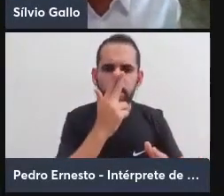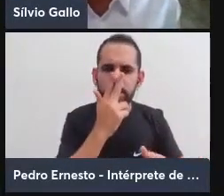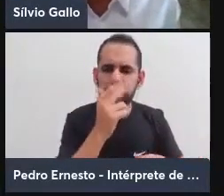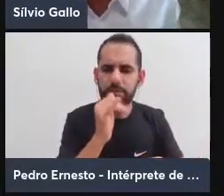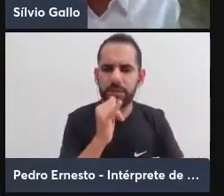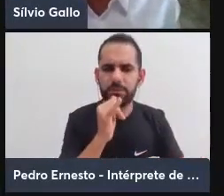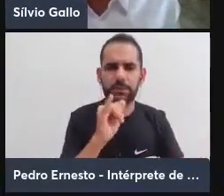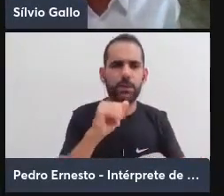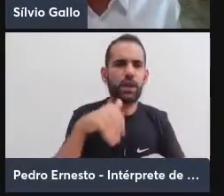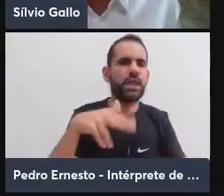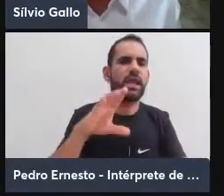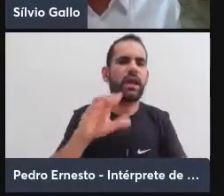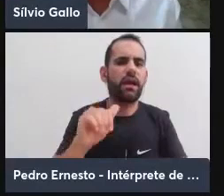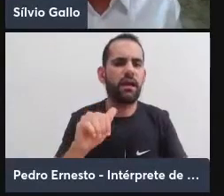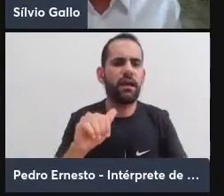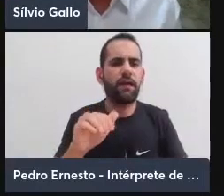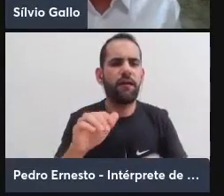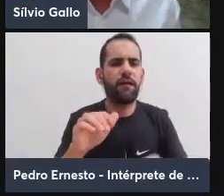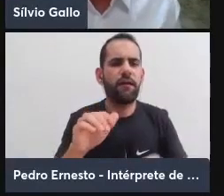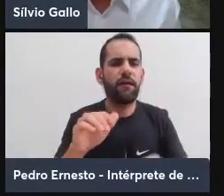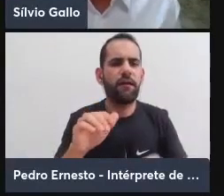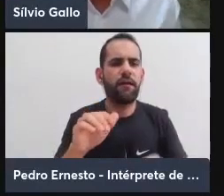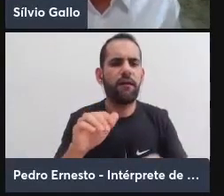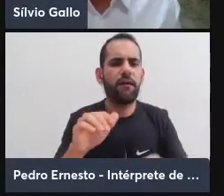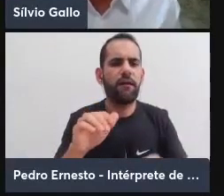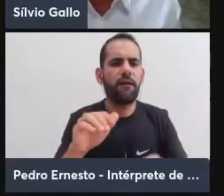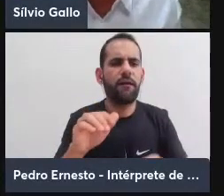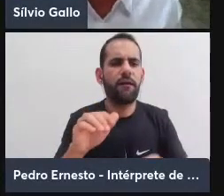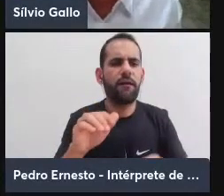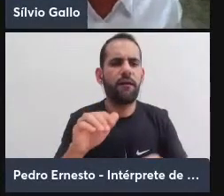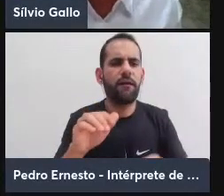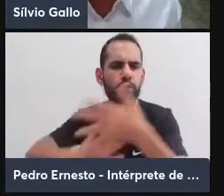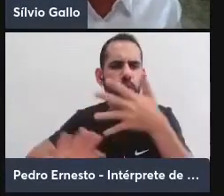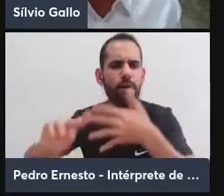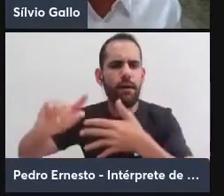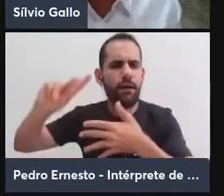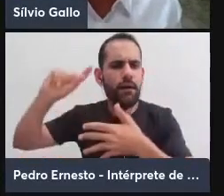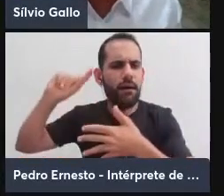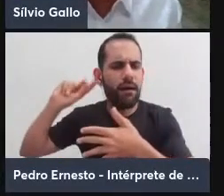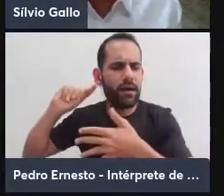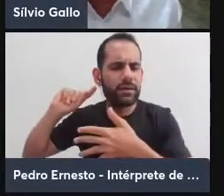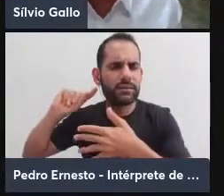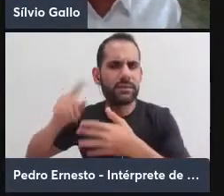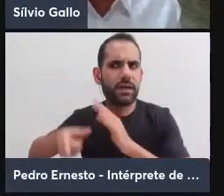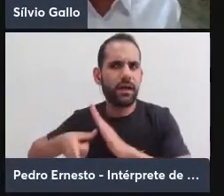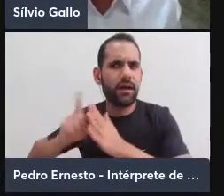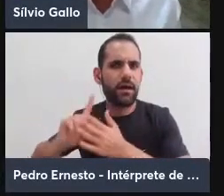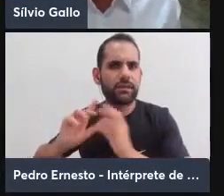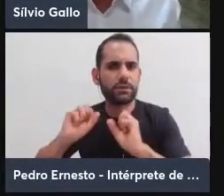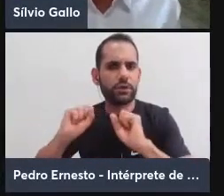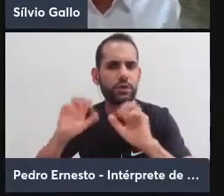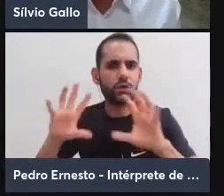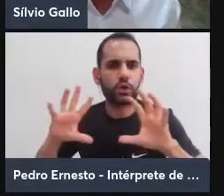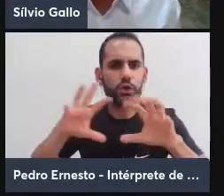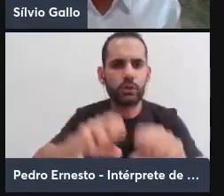Império Inca fazia aqui também na América do Sul, pouco antes da dominação espanhola.